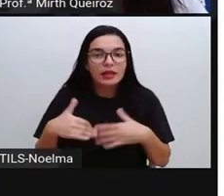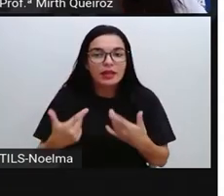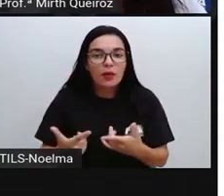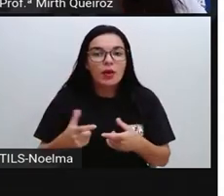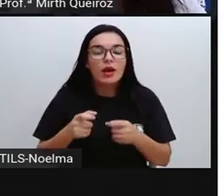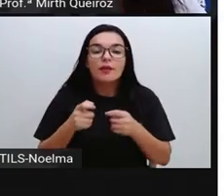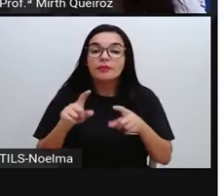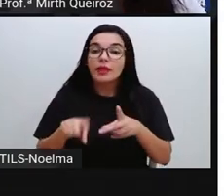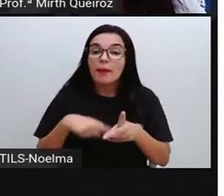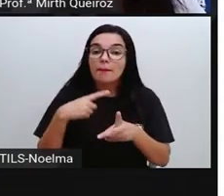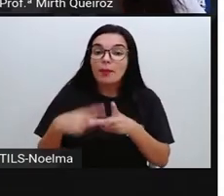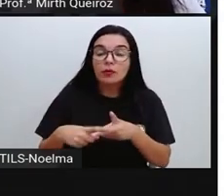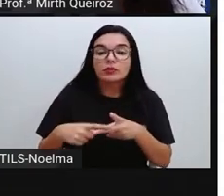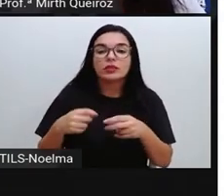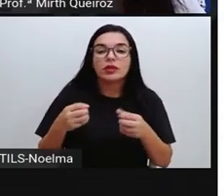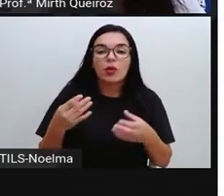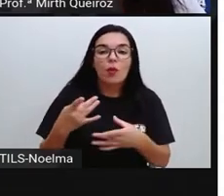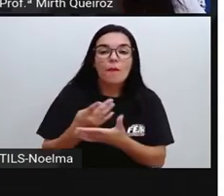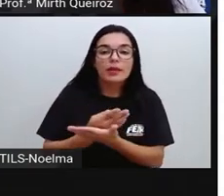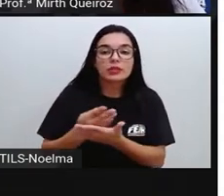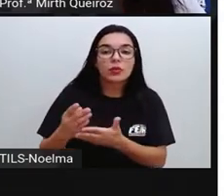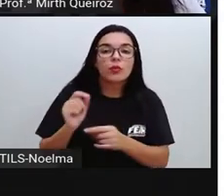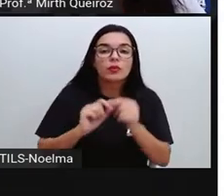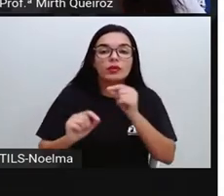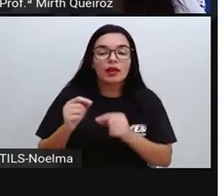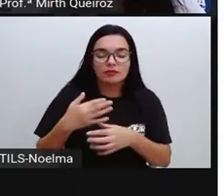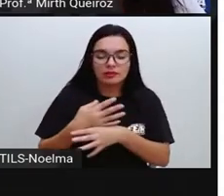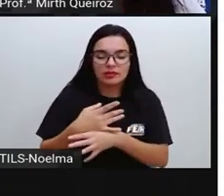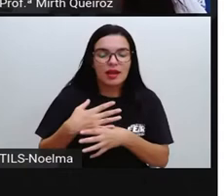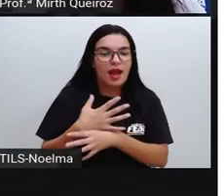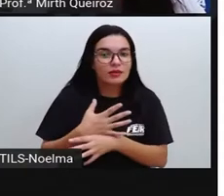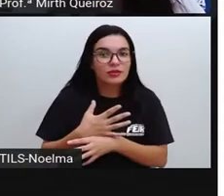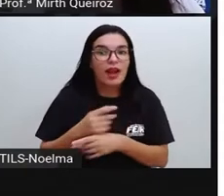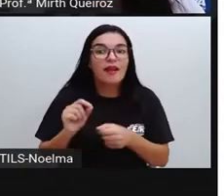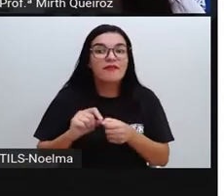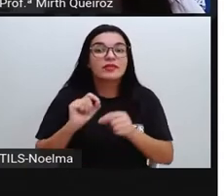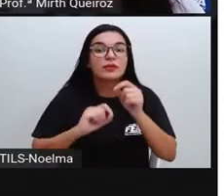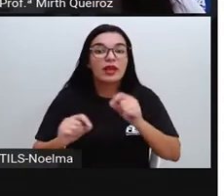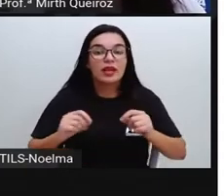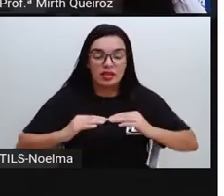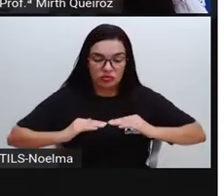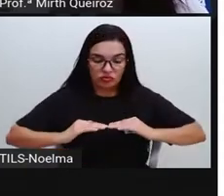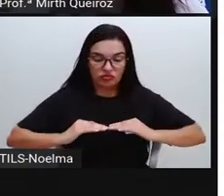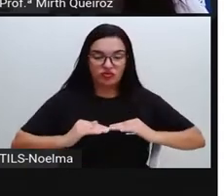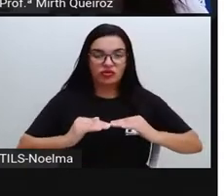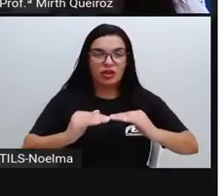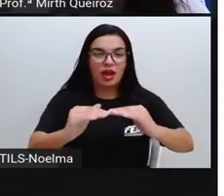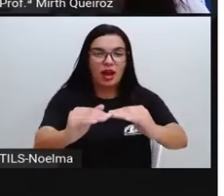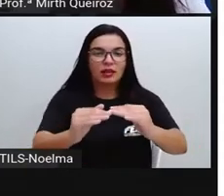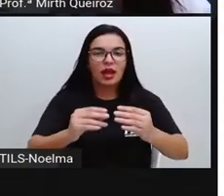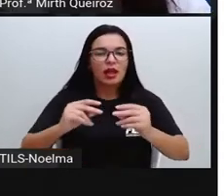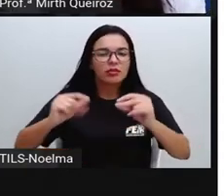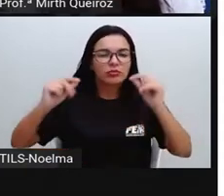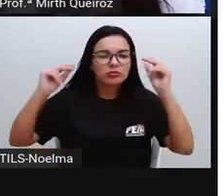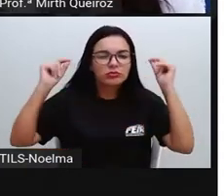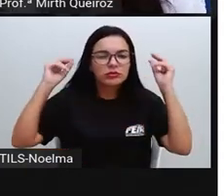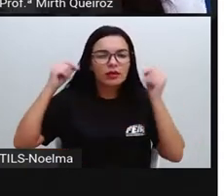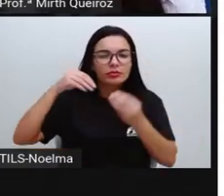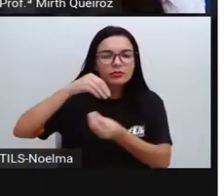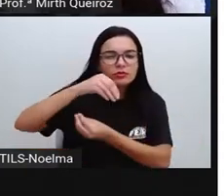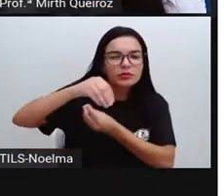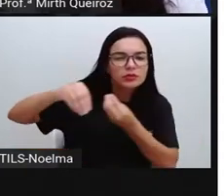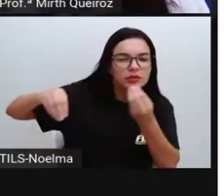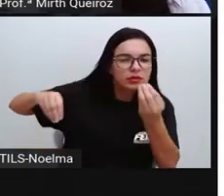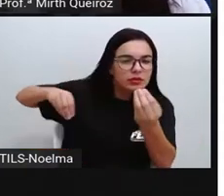tiveram que construir estradas, por exemplo, na época do ciclo do ouro, para que levasse o ouro que foi encontrado aí